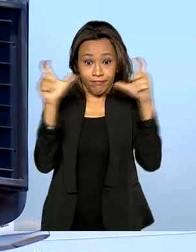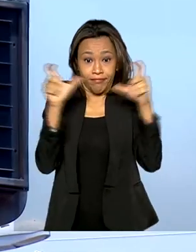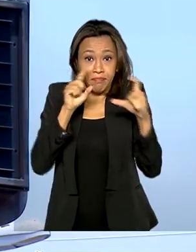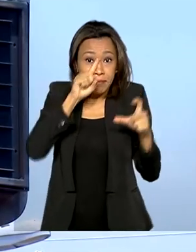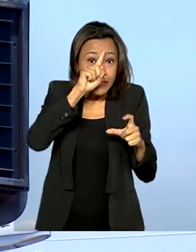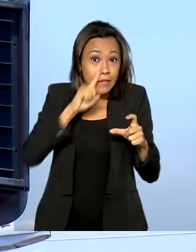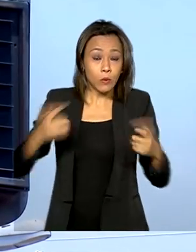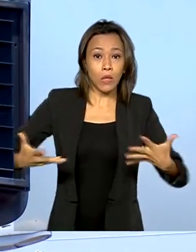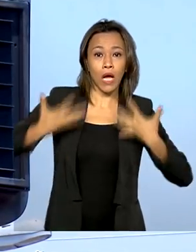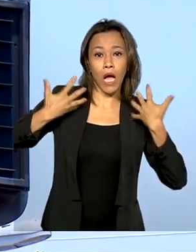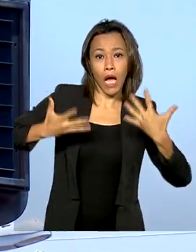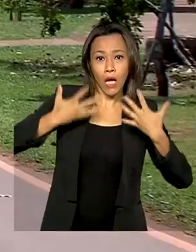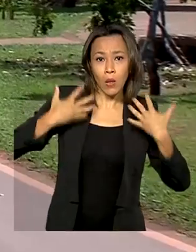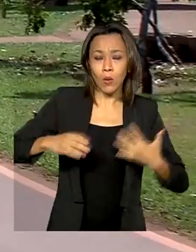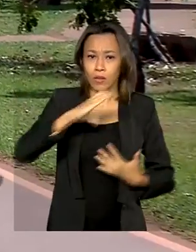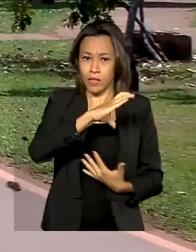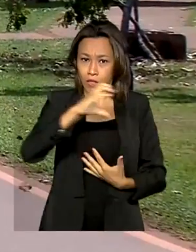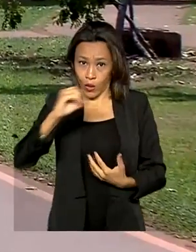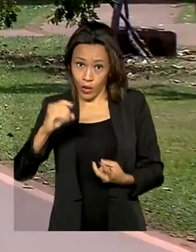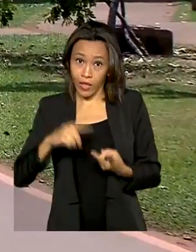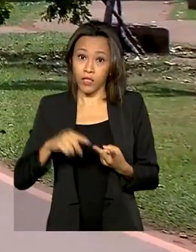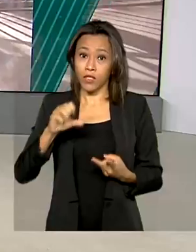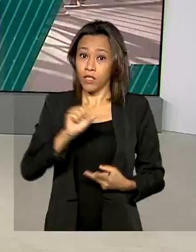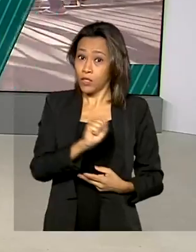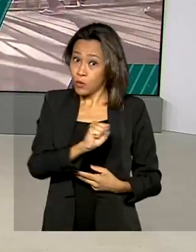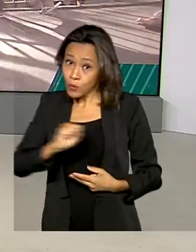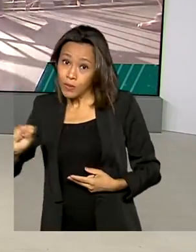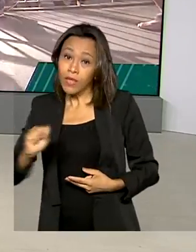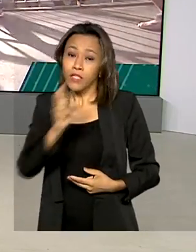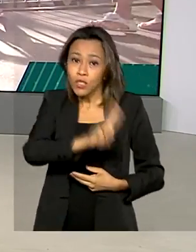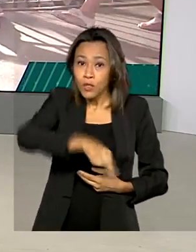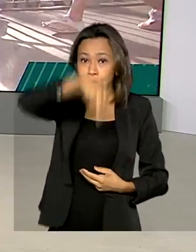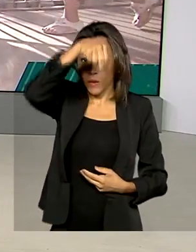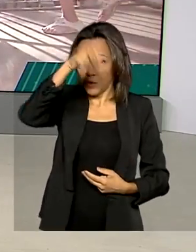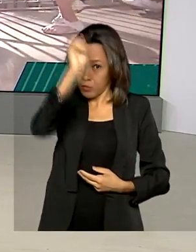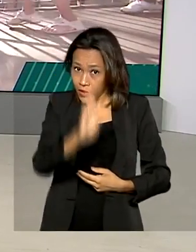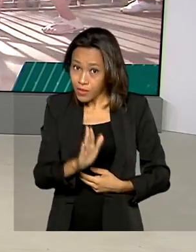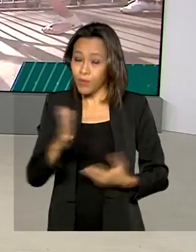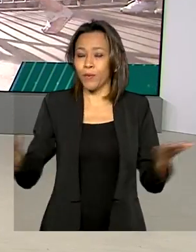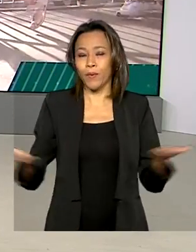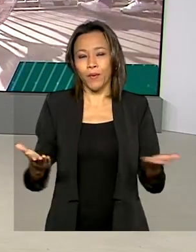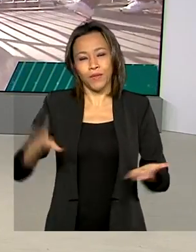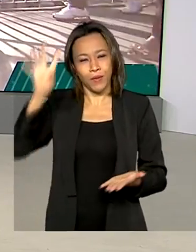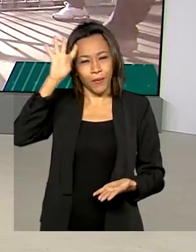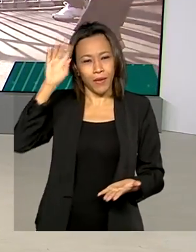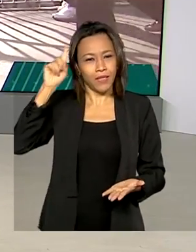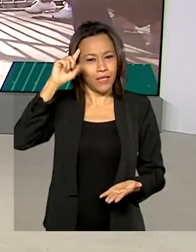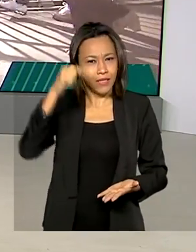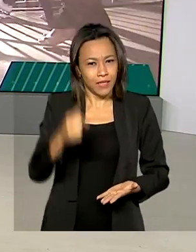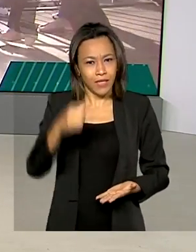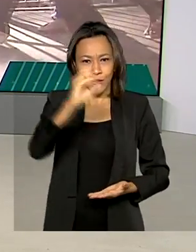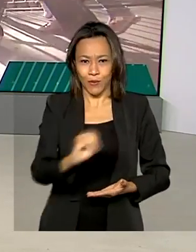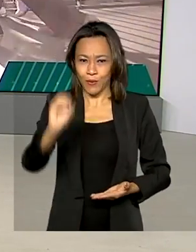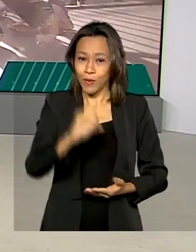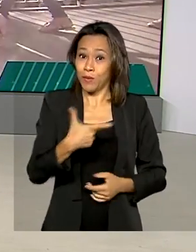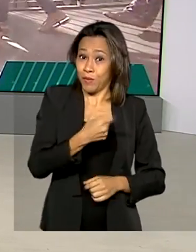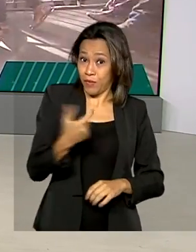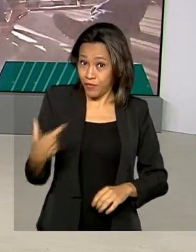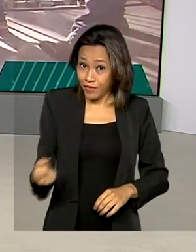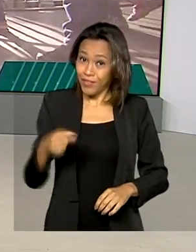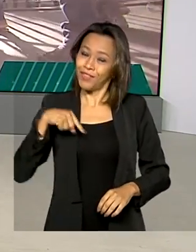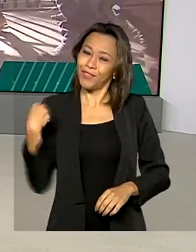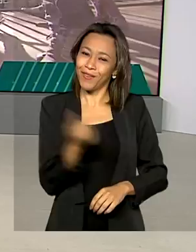centro-oeste, sudeste e norte do Brasil. Hoje é quarta-feira, 7 de outubro de 2020.